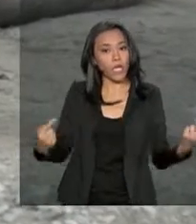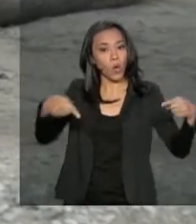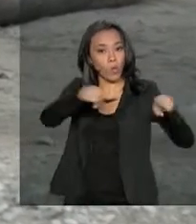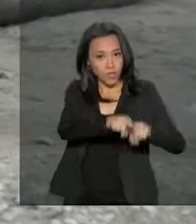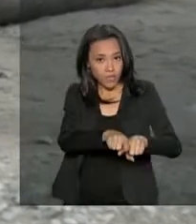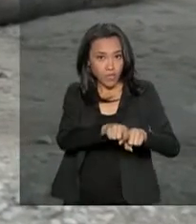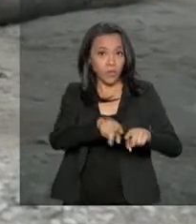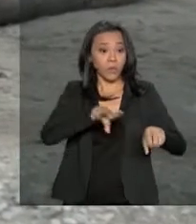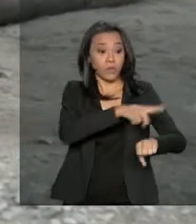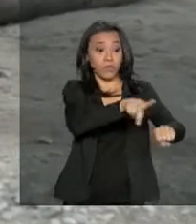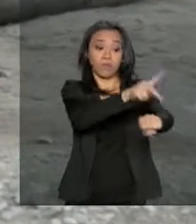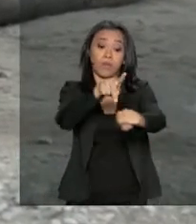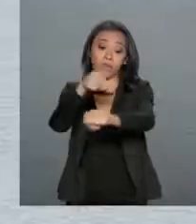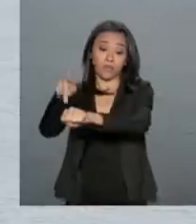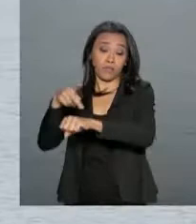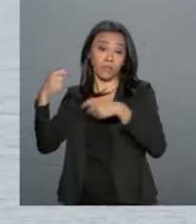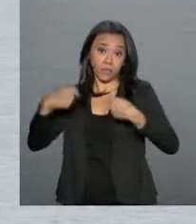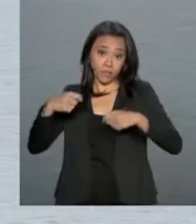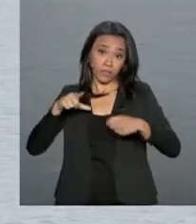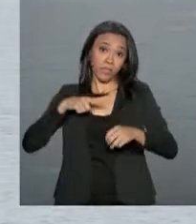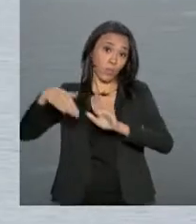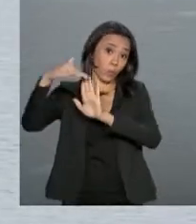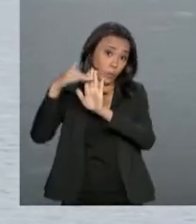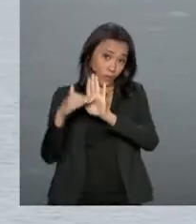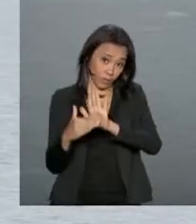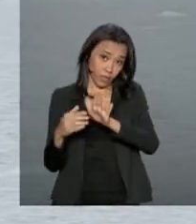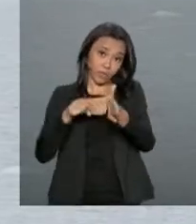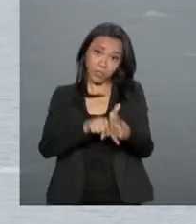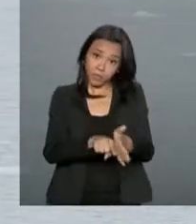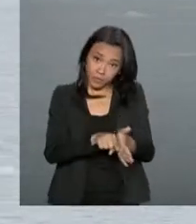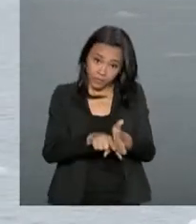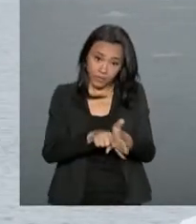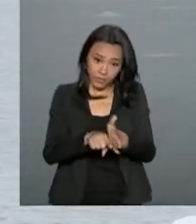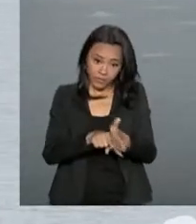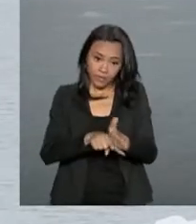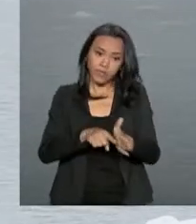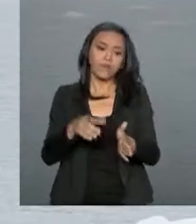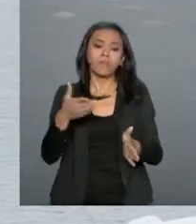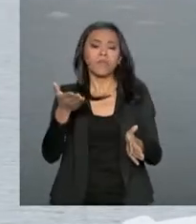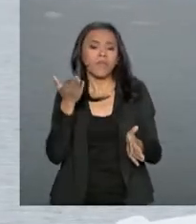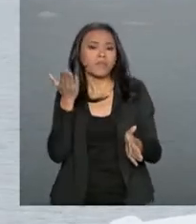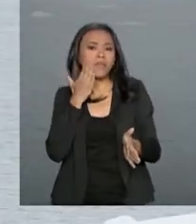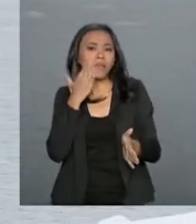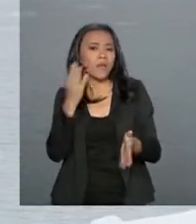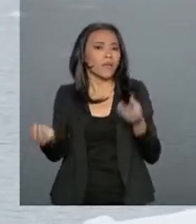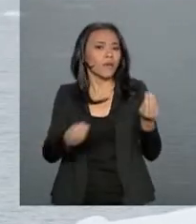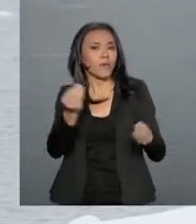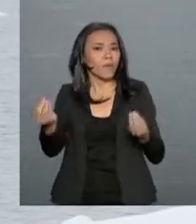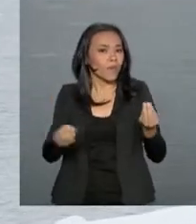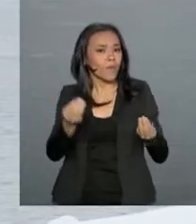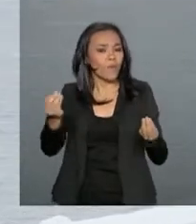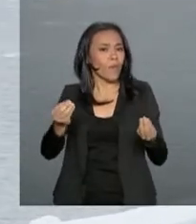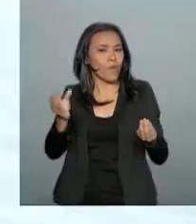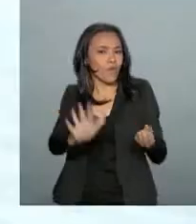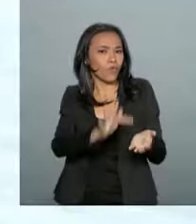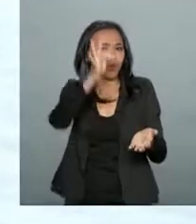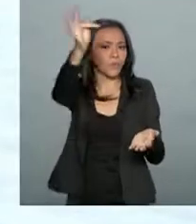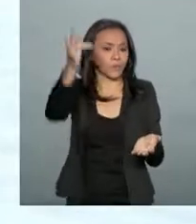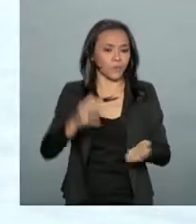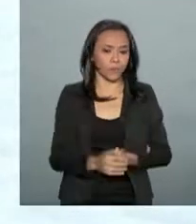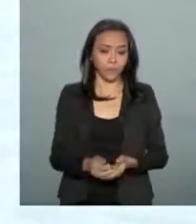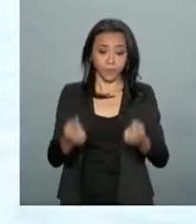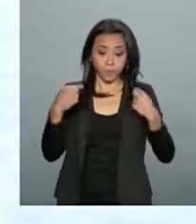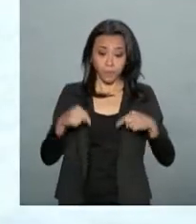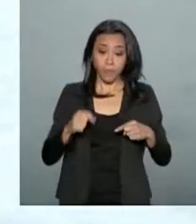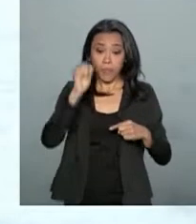E os países devem manter um programa importante de pesquisas para ter voz sobre o futuro do continente. O Brasil sofre influência